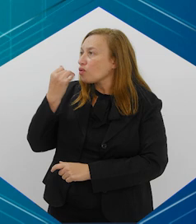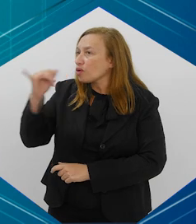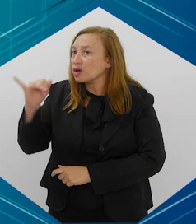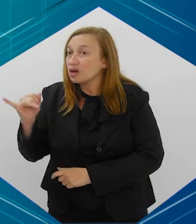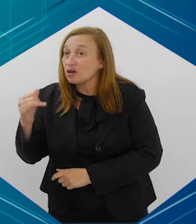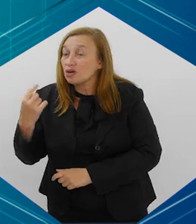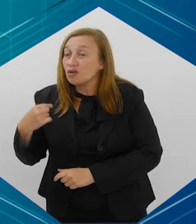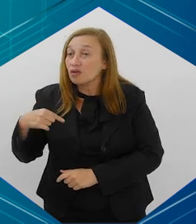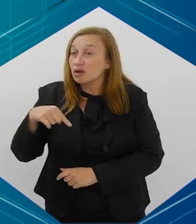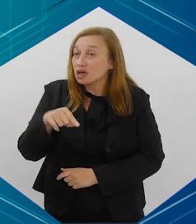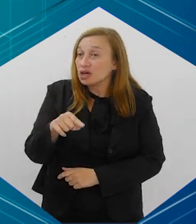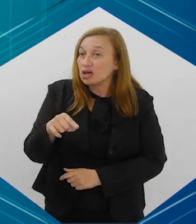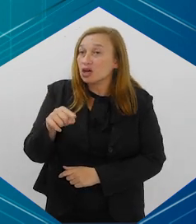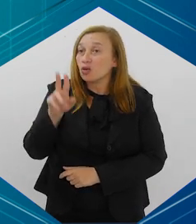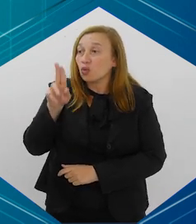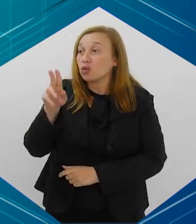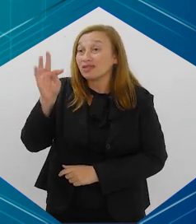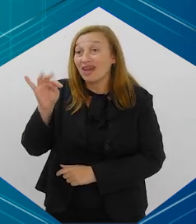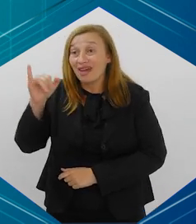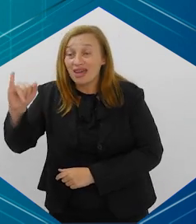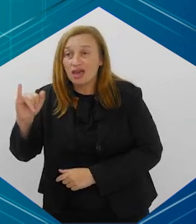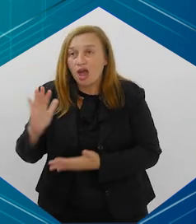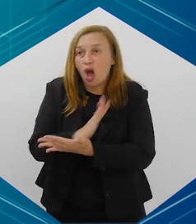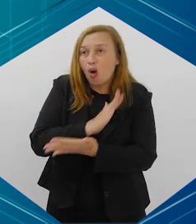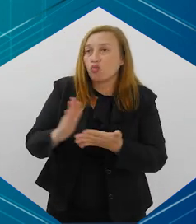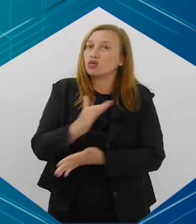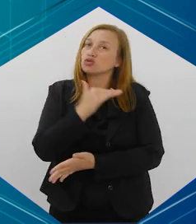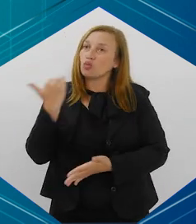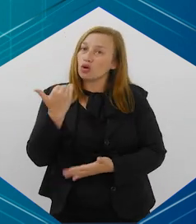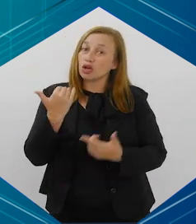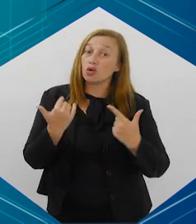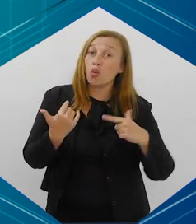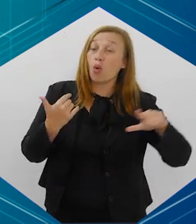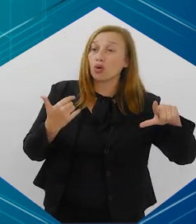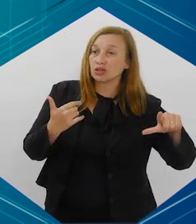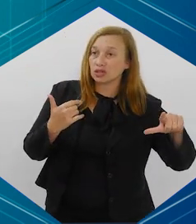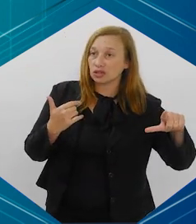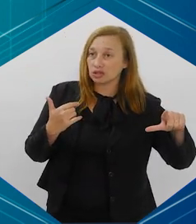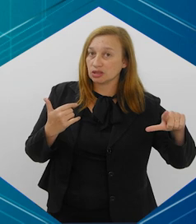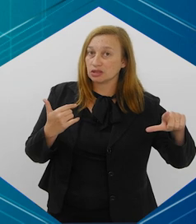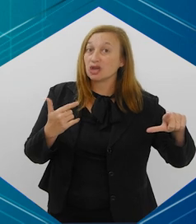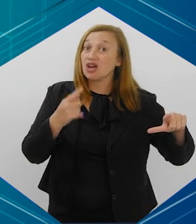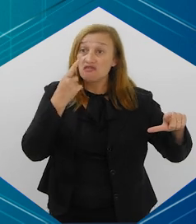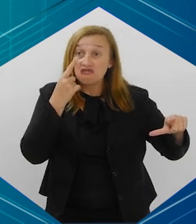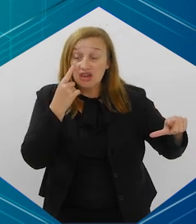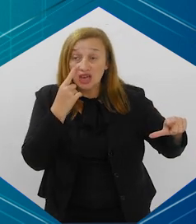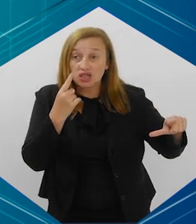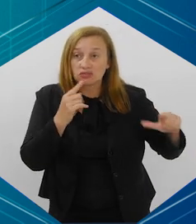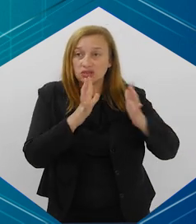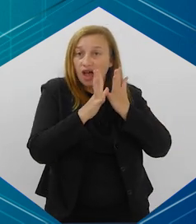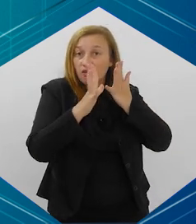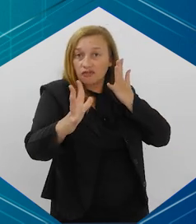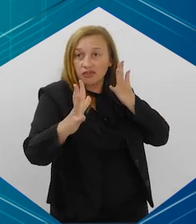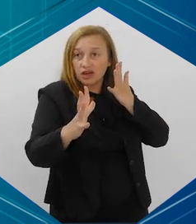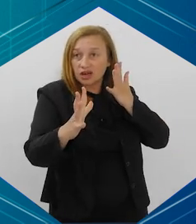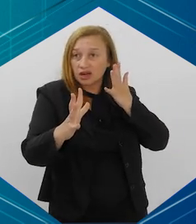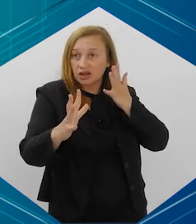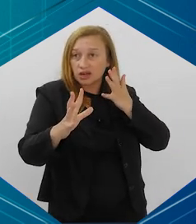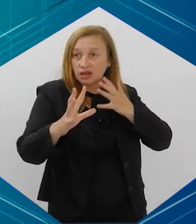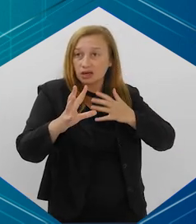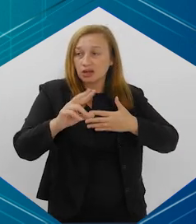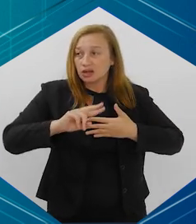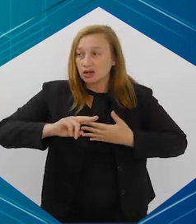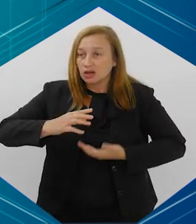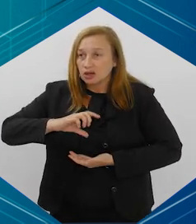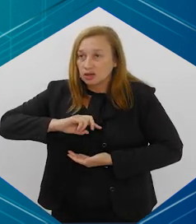fumavam vape foram parar na UTI. Algumas faleceram e algumas entraram, pasmem, na fila para